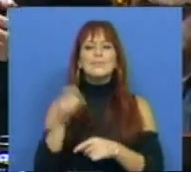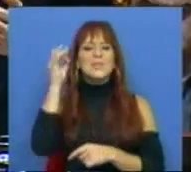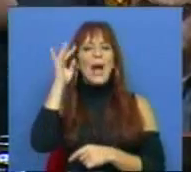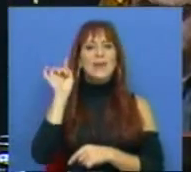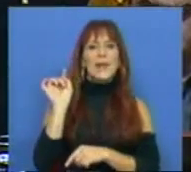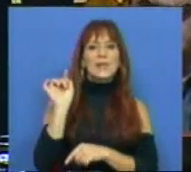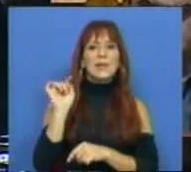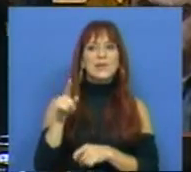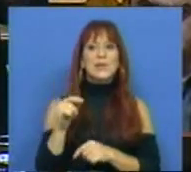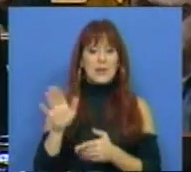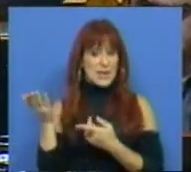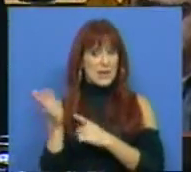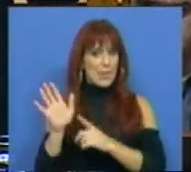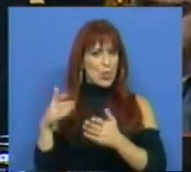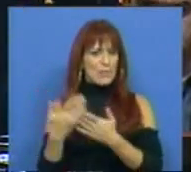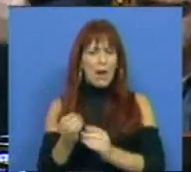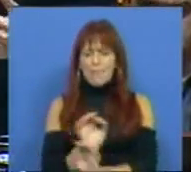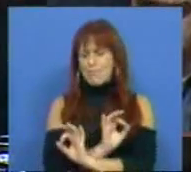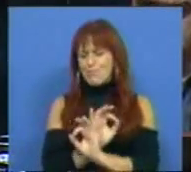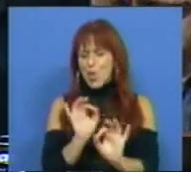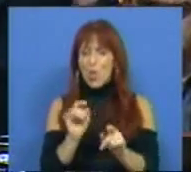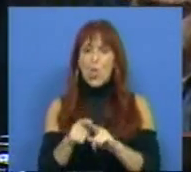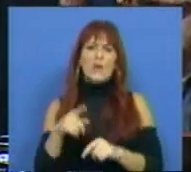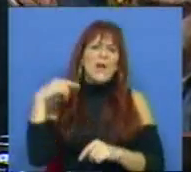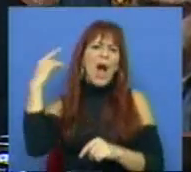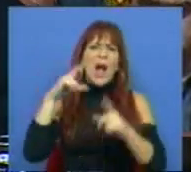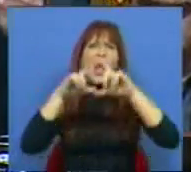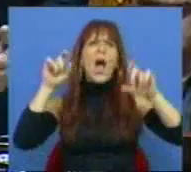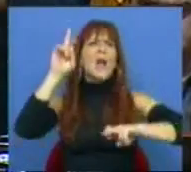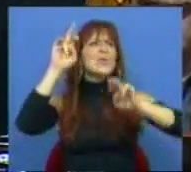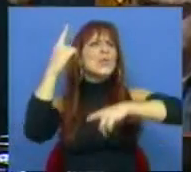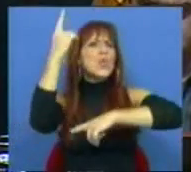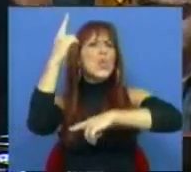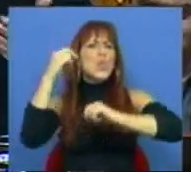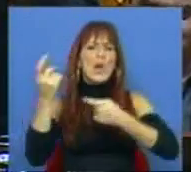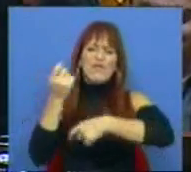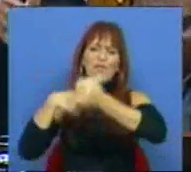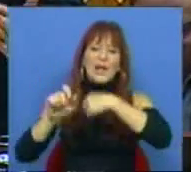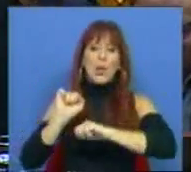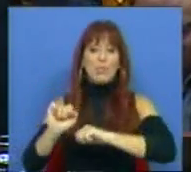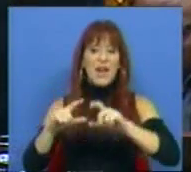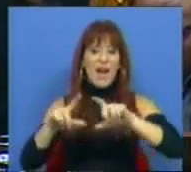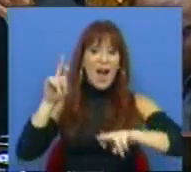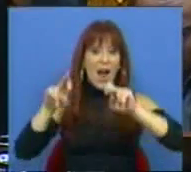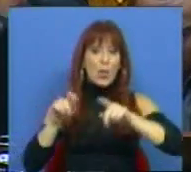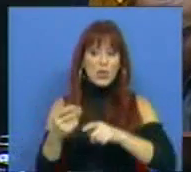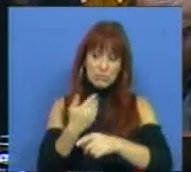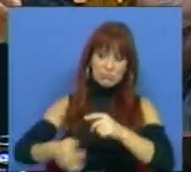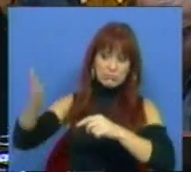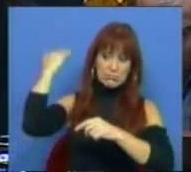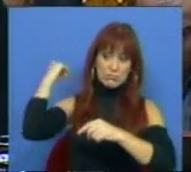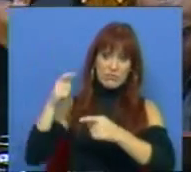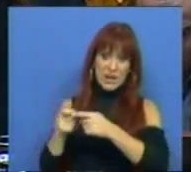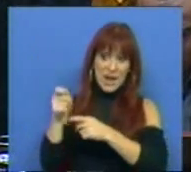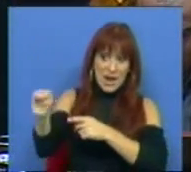fraudulenta, dando o exemplo magnífico de um tal acionista que teria vendido as suas ações no passado